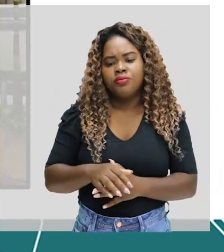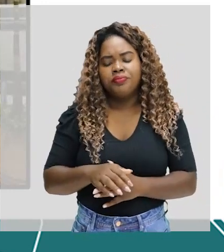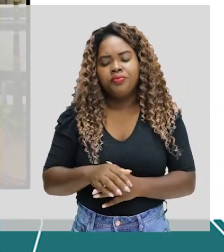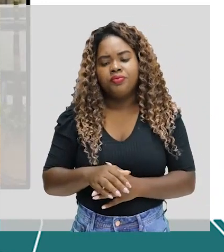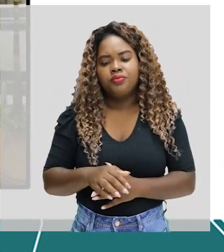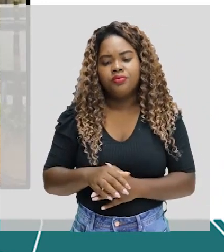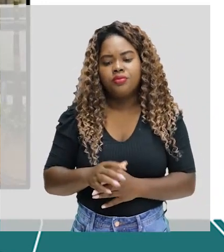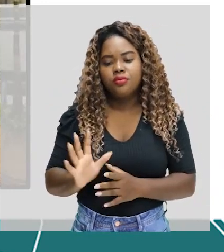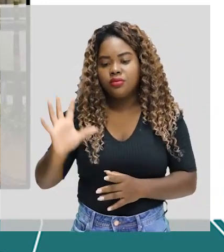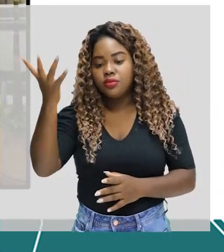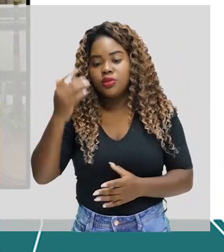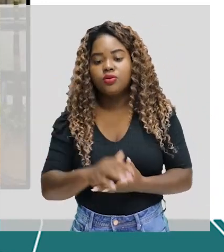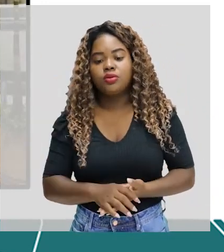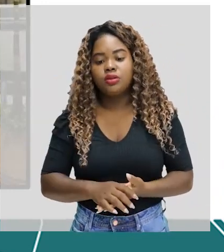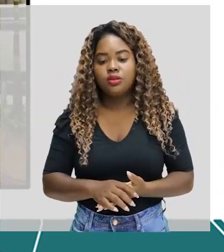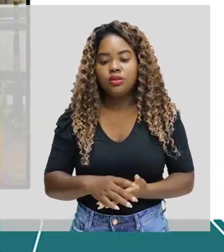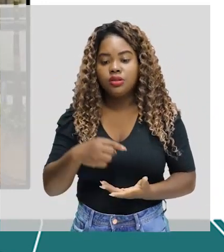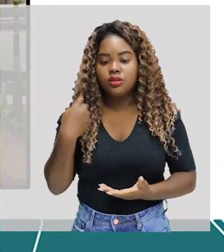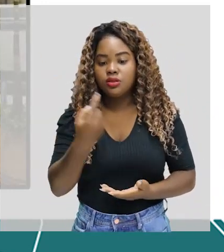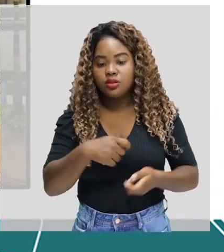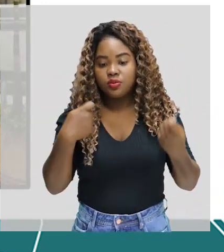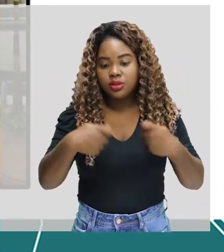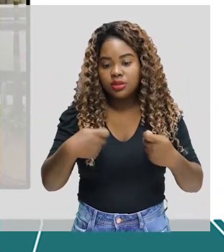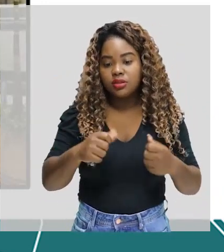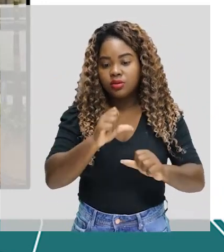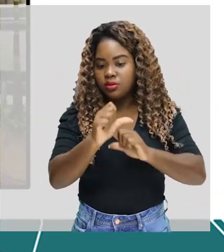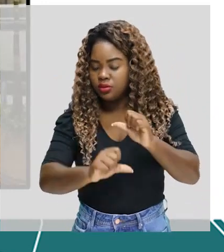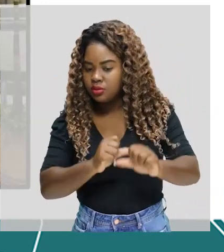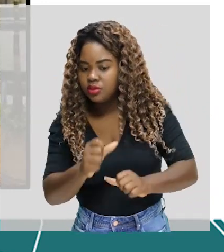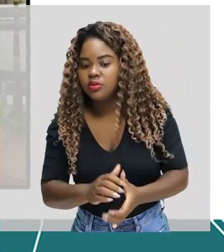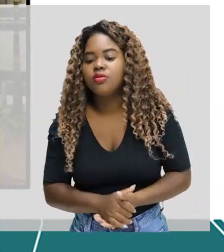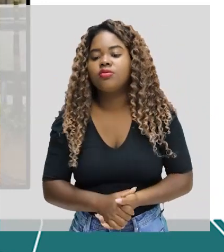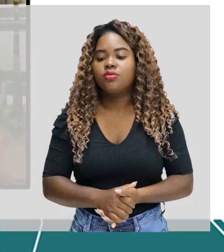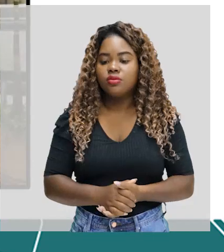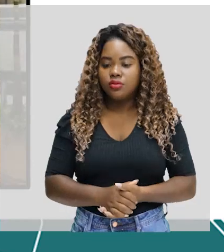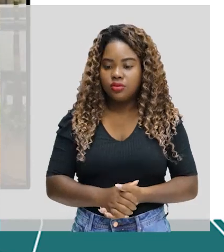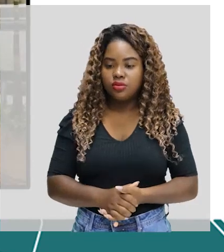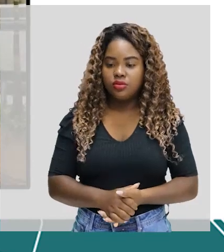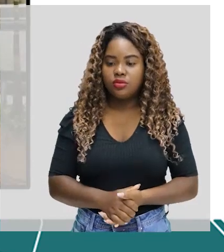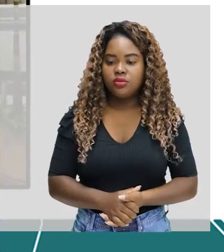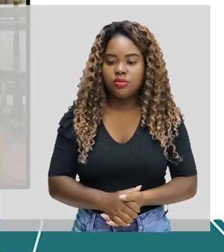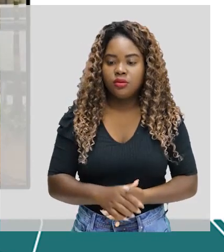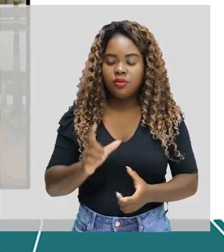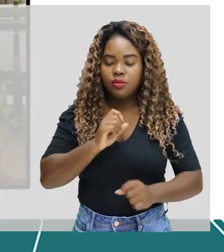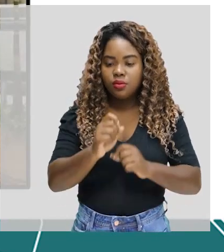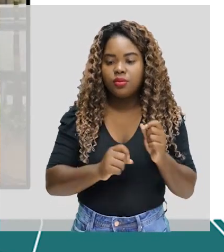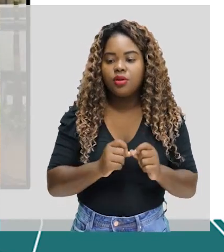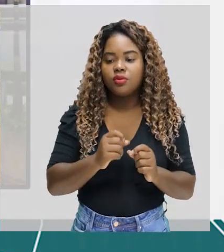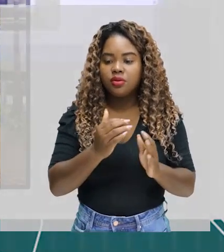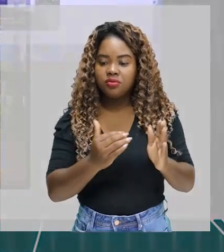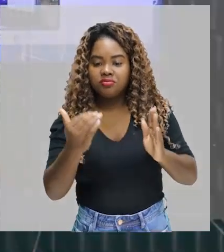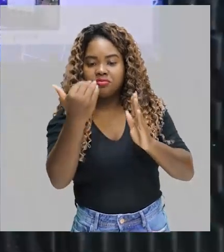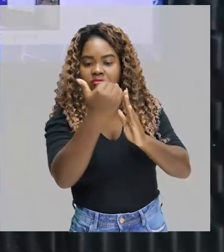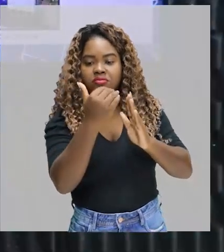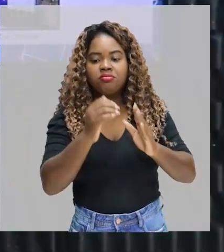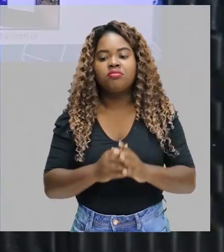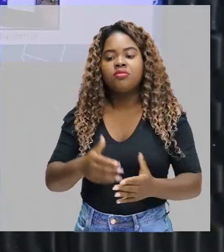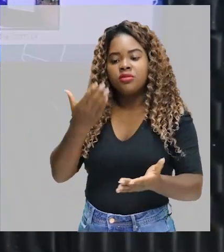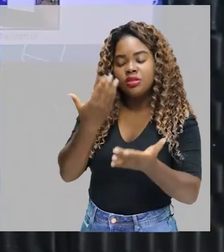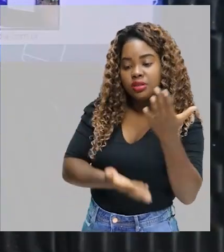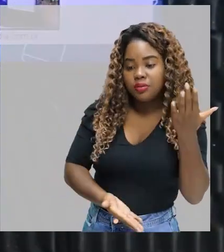para aumentar esse nosso gasto calórico, aumentar esse gasto calórico, e assim a gente